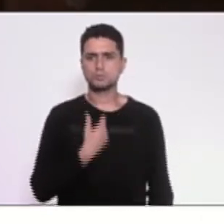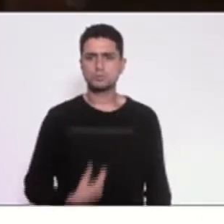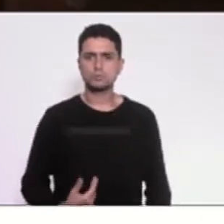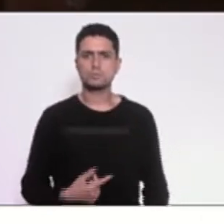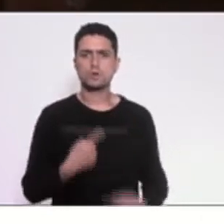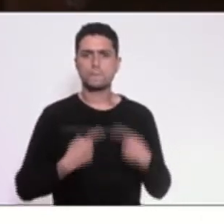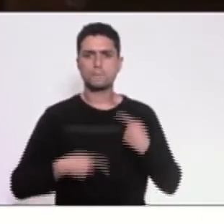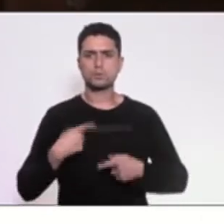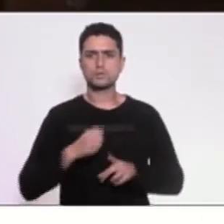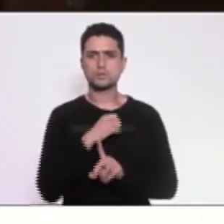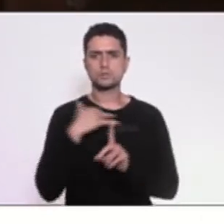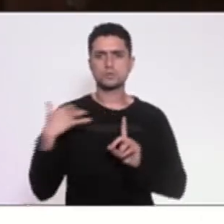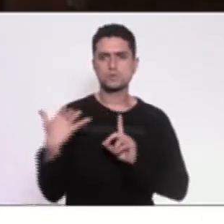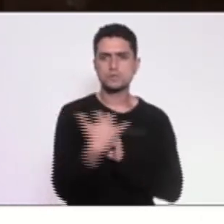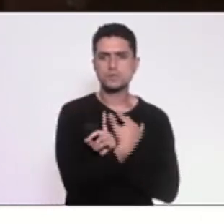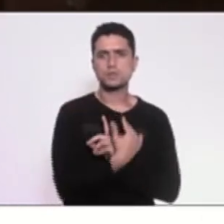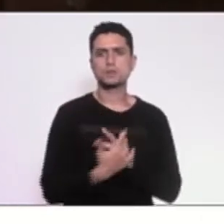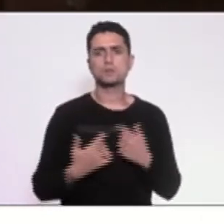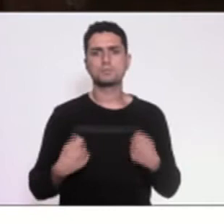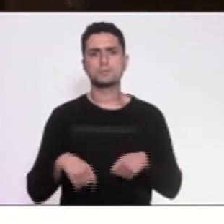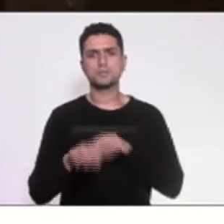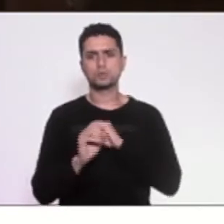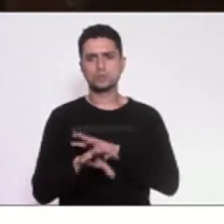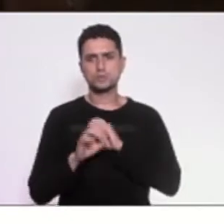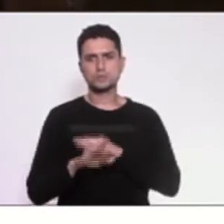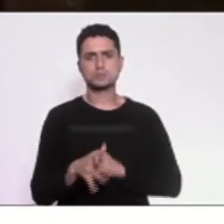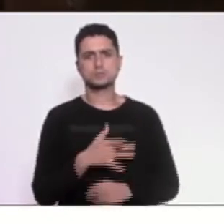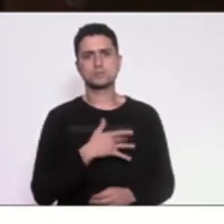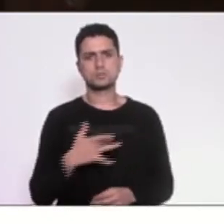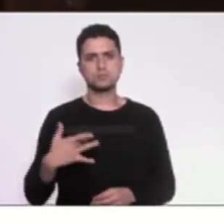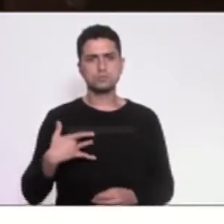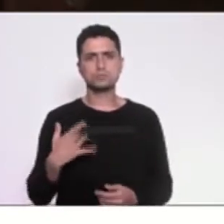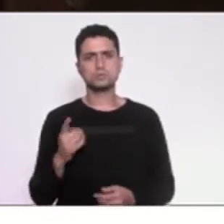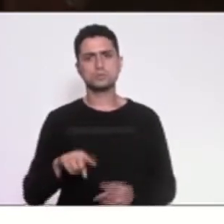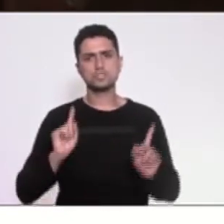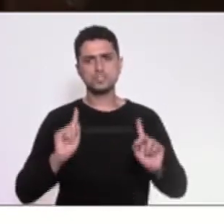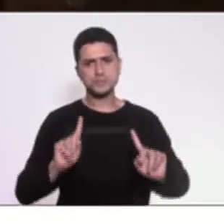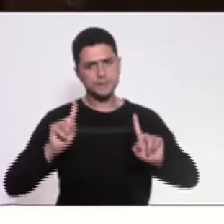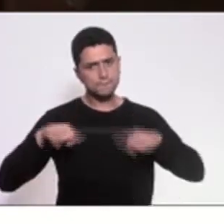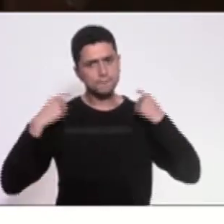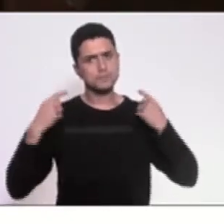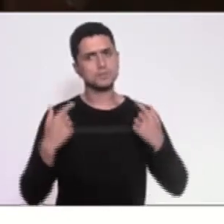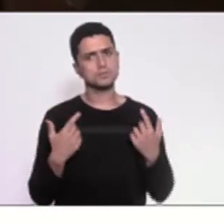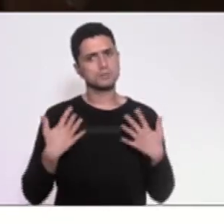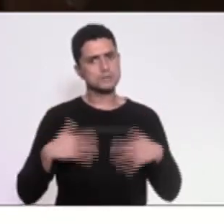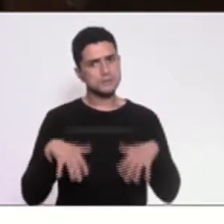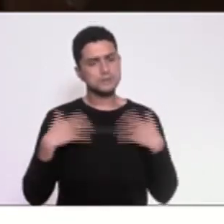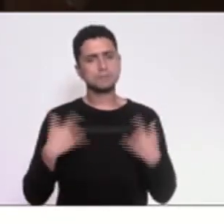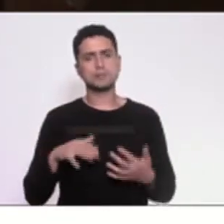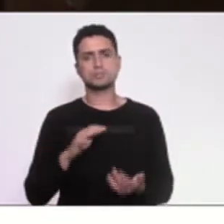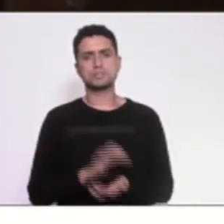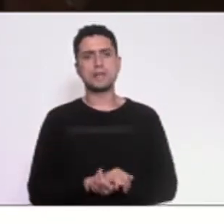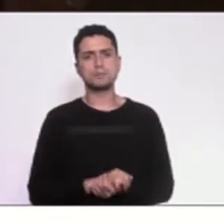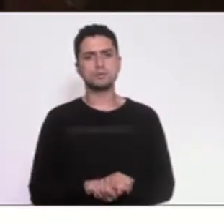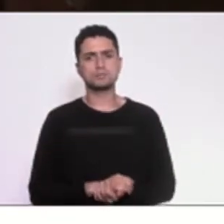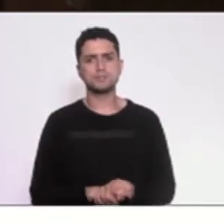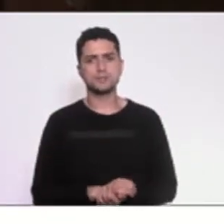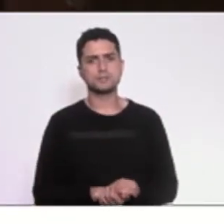das políticas sociais, das mais fundamentais, a educação e a saúde, são desafios ainda enormes na região metropolitana do Rio de Janeiro.